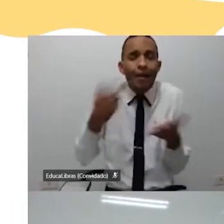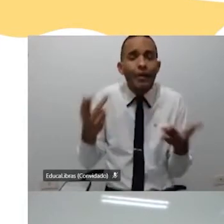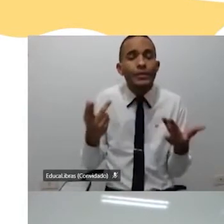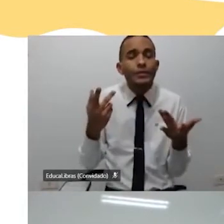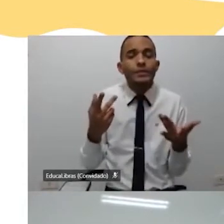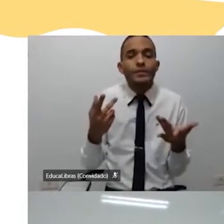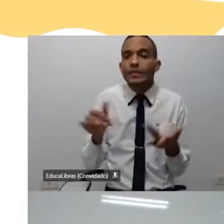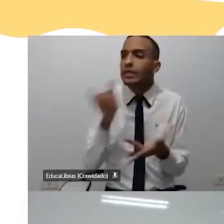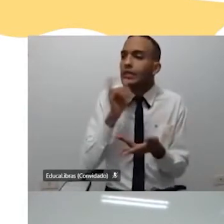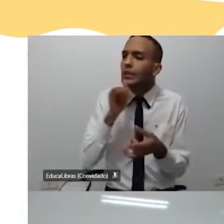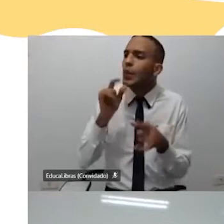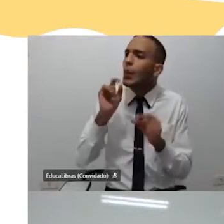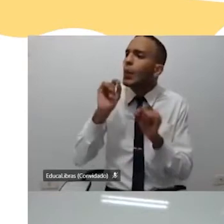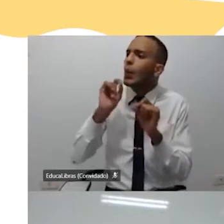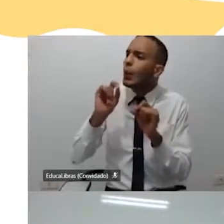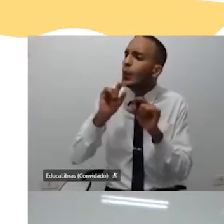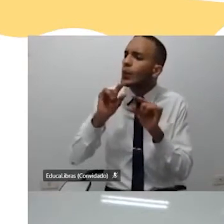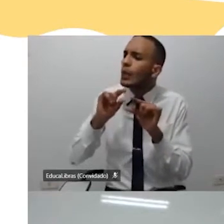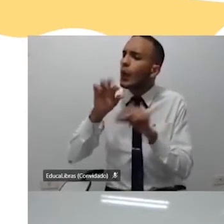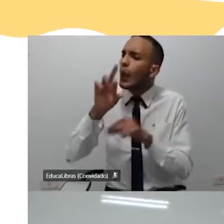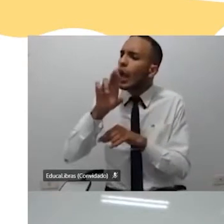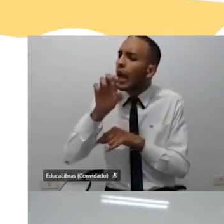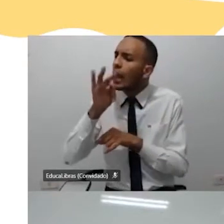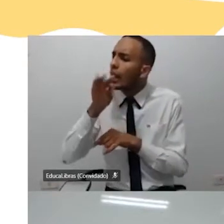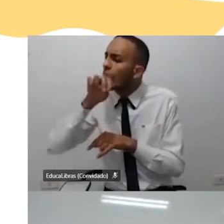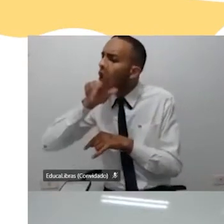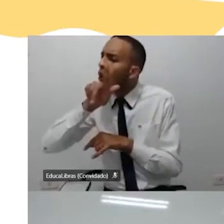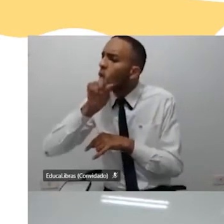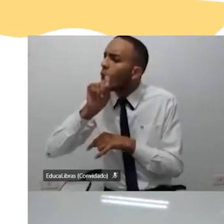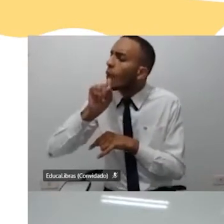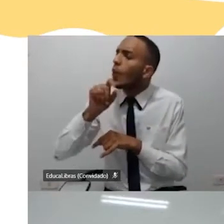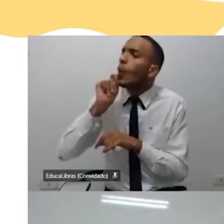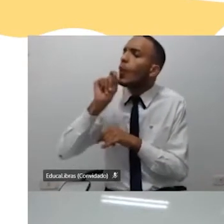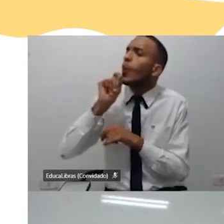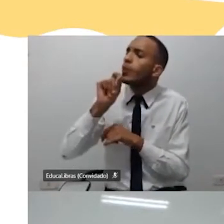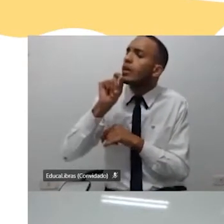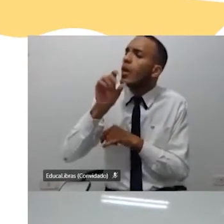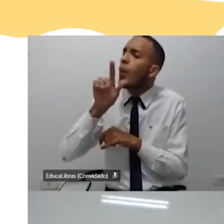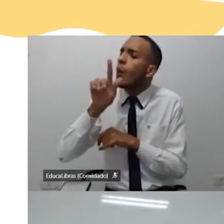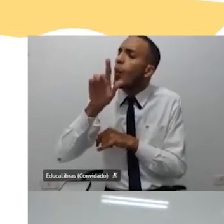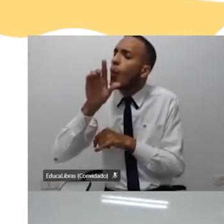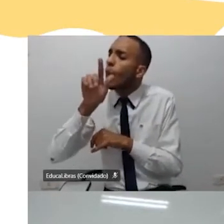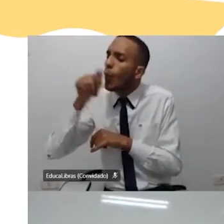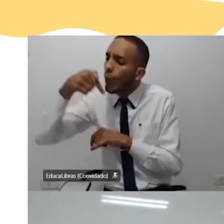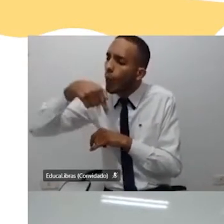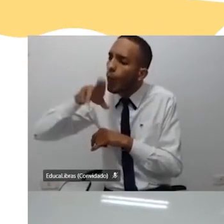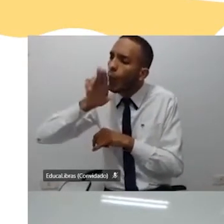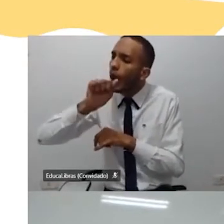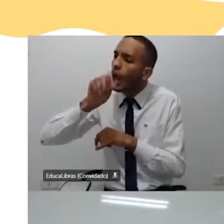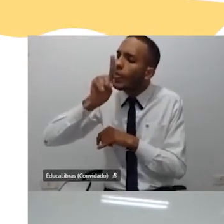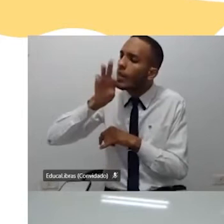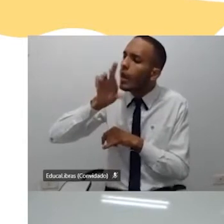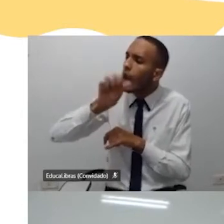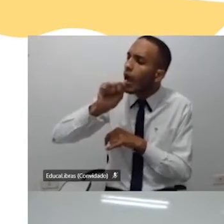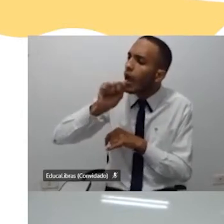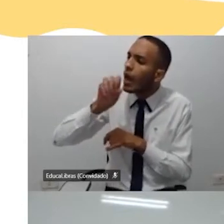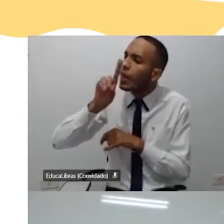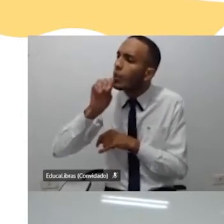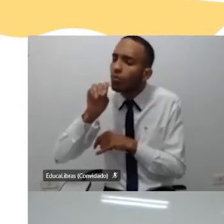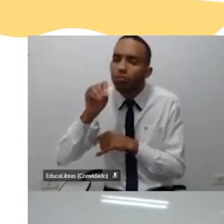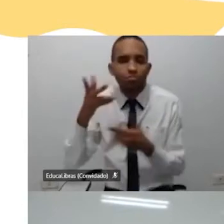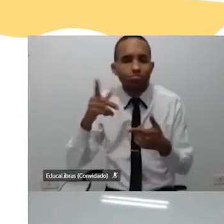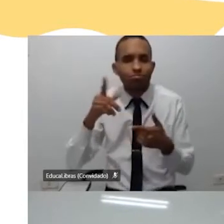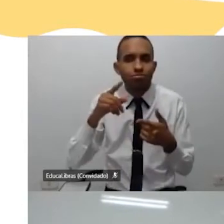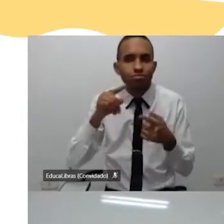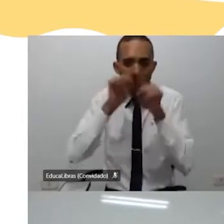porque, o que que é um retângulo? O que que é um quadrado? Eles perguntam tanto, né, mas essa curiosidade ao longo da